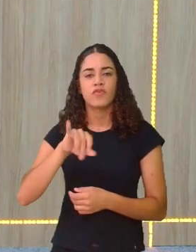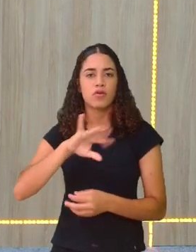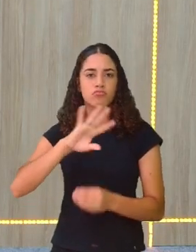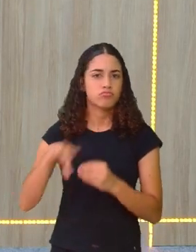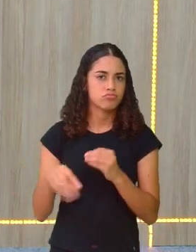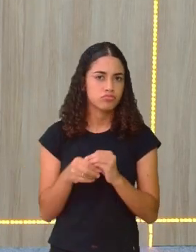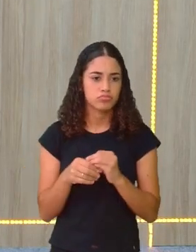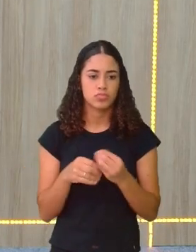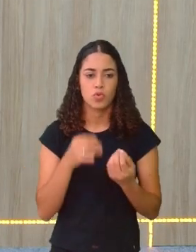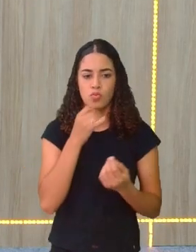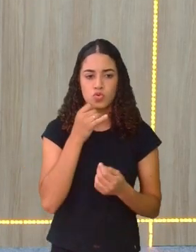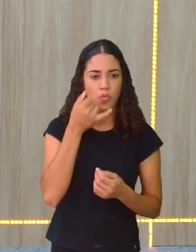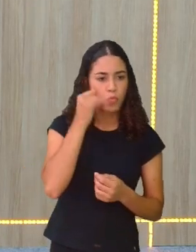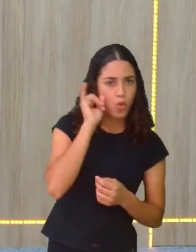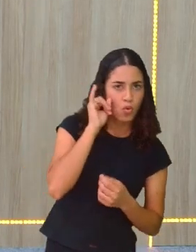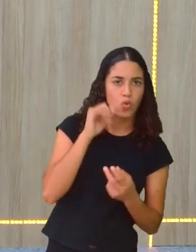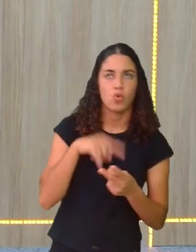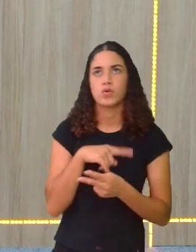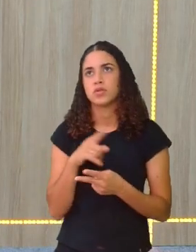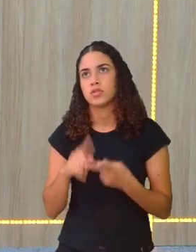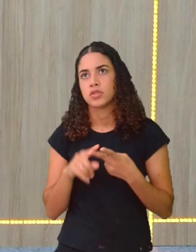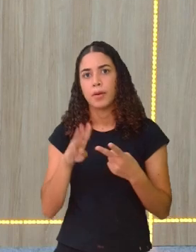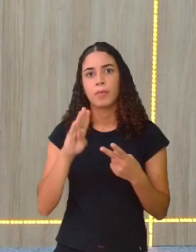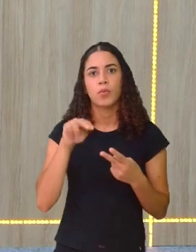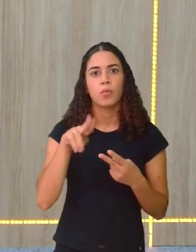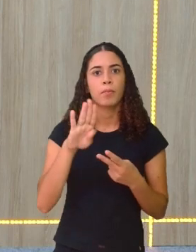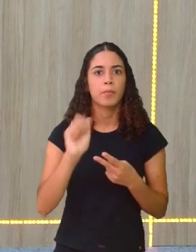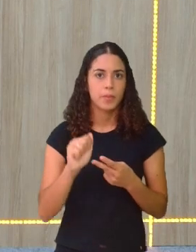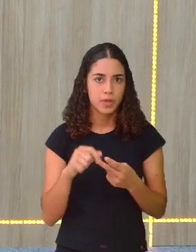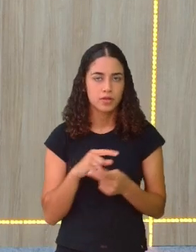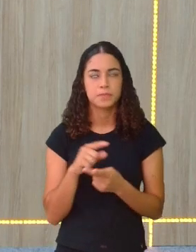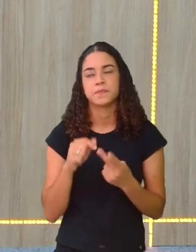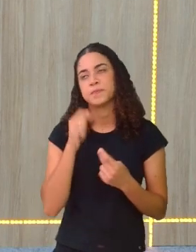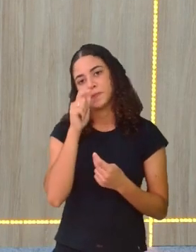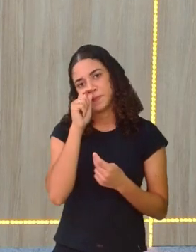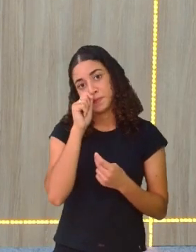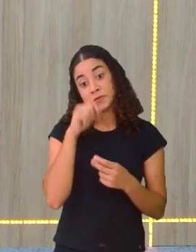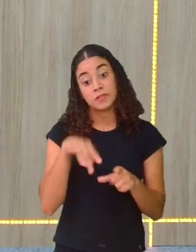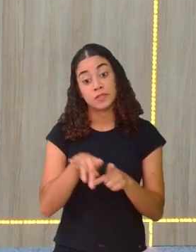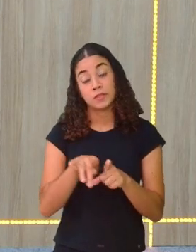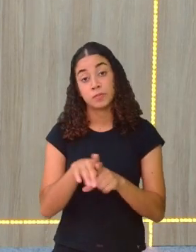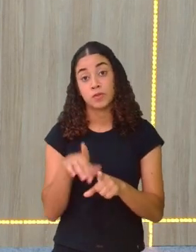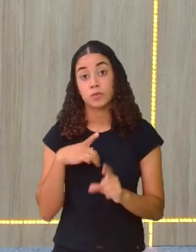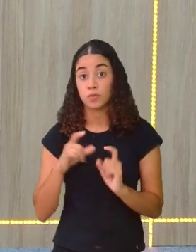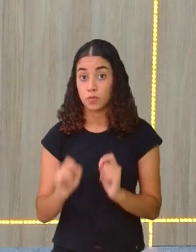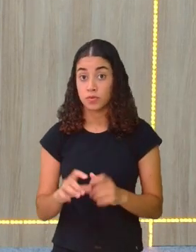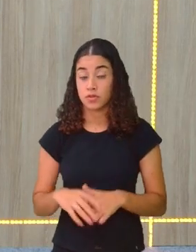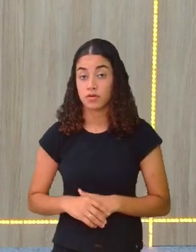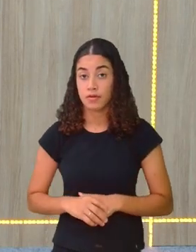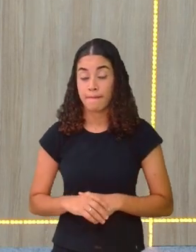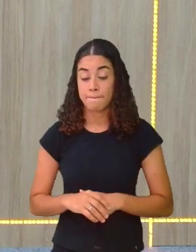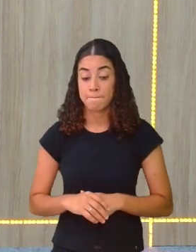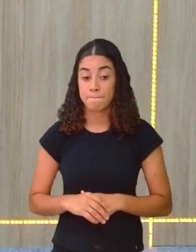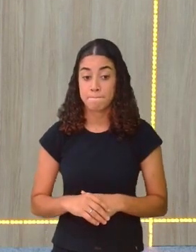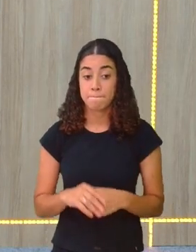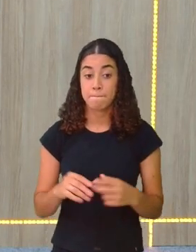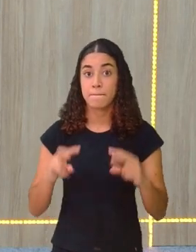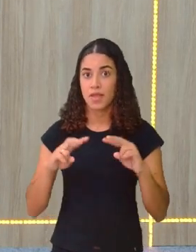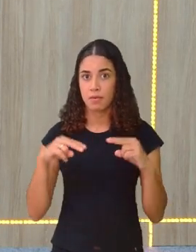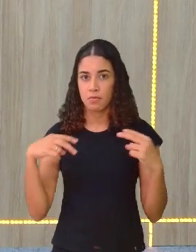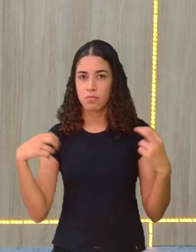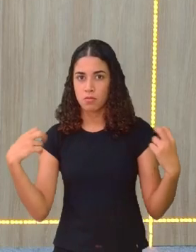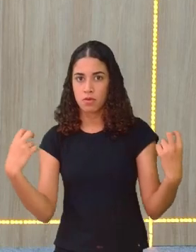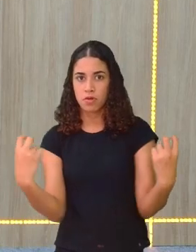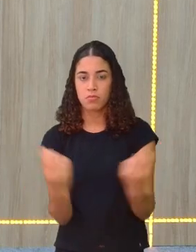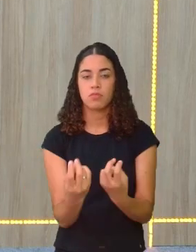do boi, do Buba Meu Boi. Ele vai agregar elementos das rodas de São